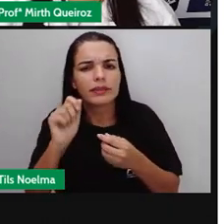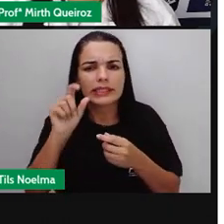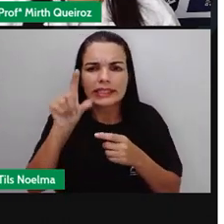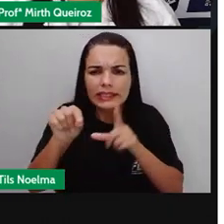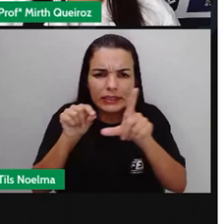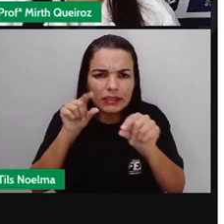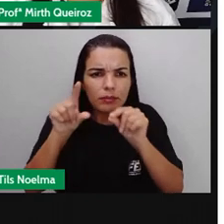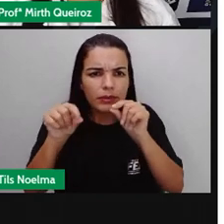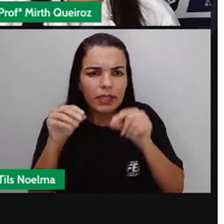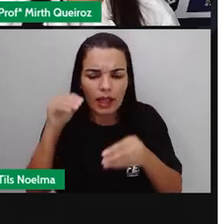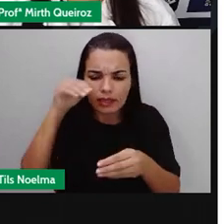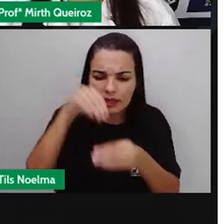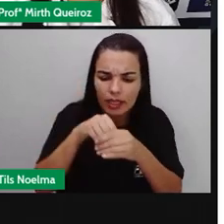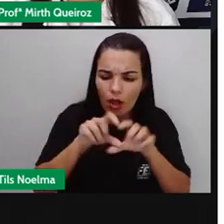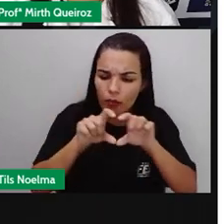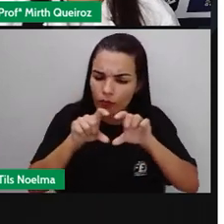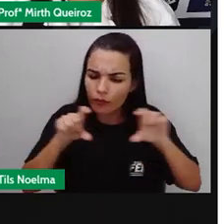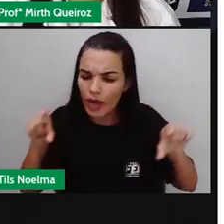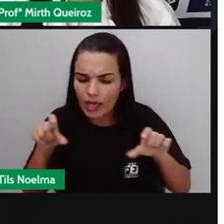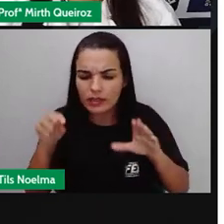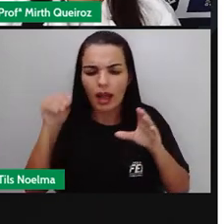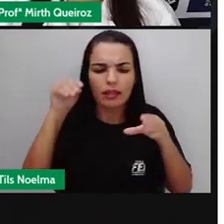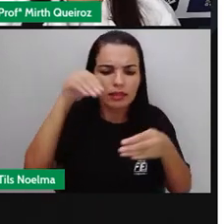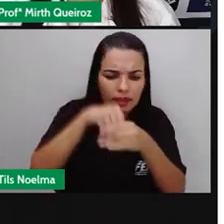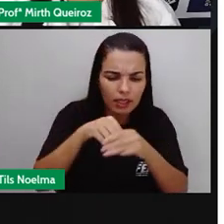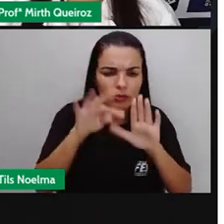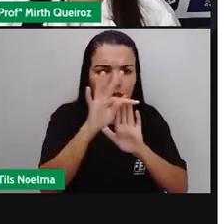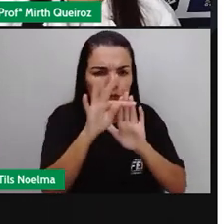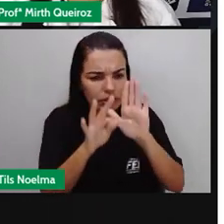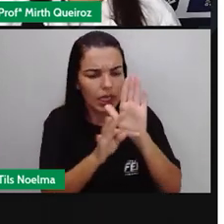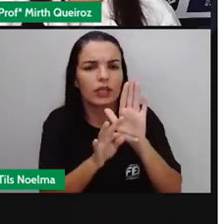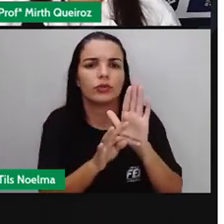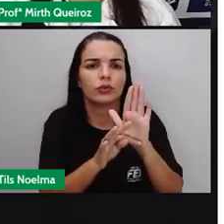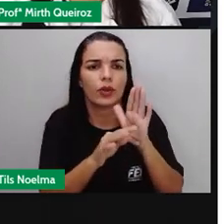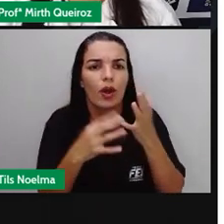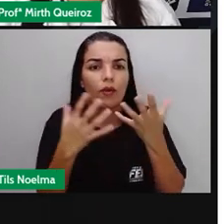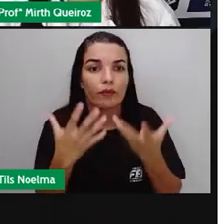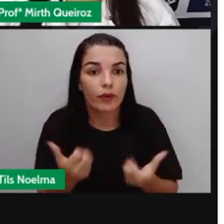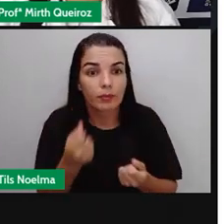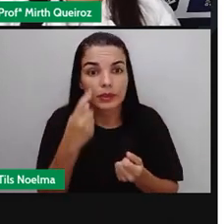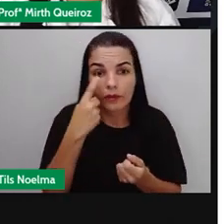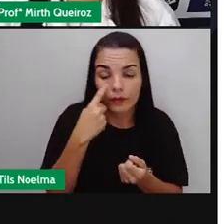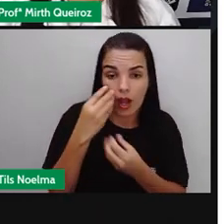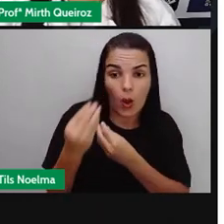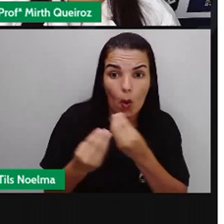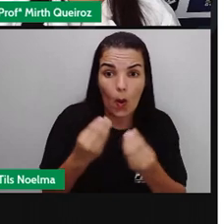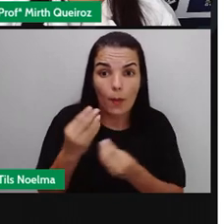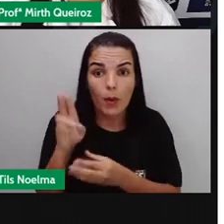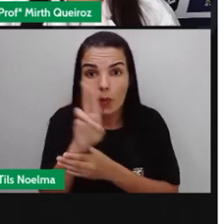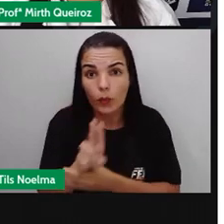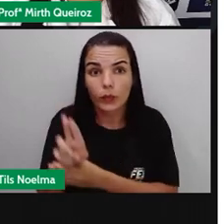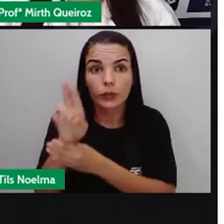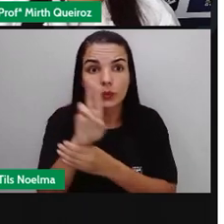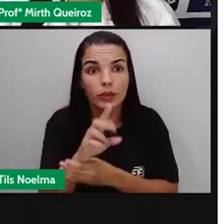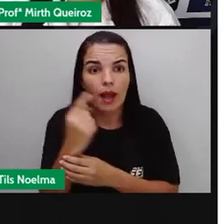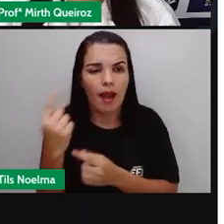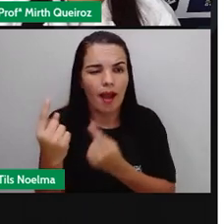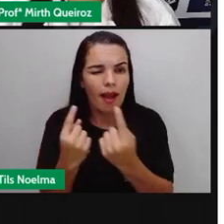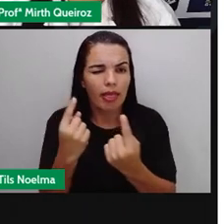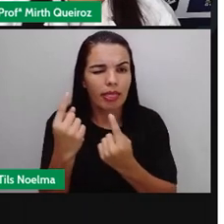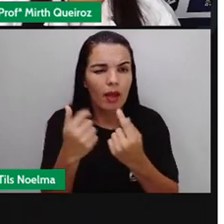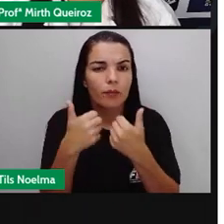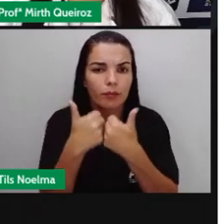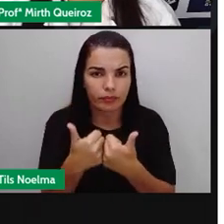dentro de uma frase, dentro de um texto. E nós vamos ver como utilizar cada um desses sinais de